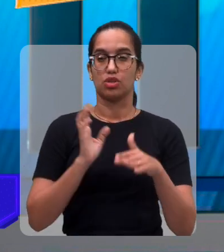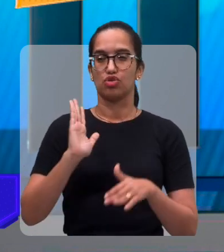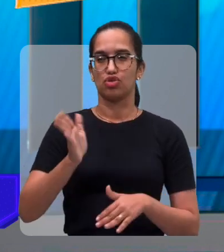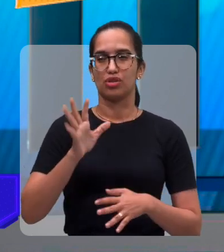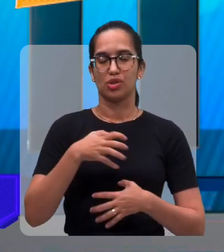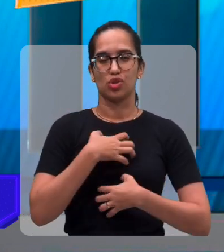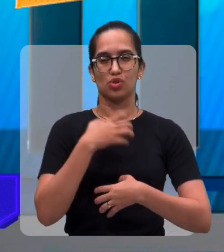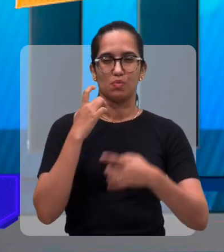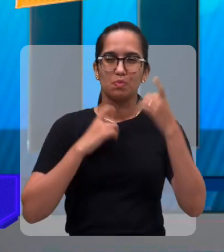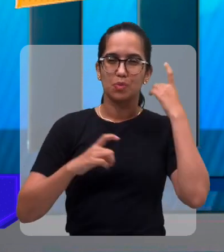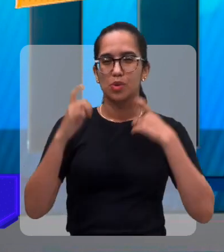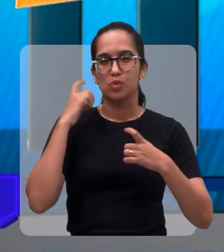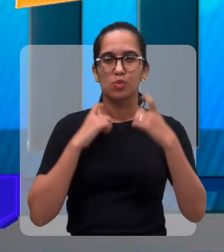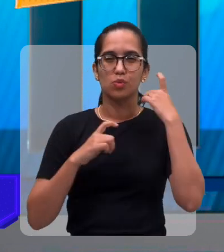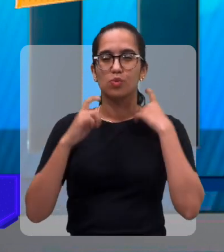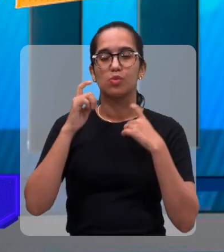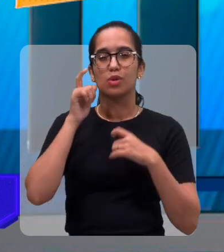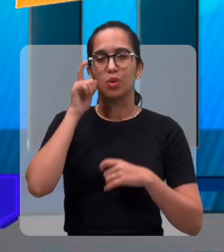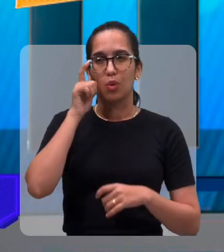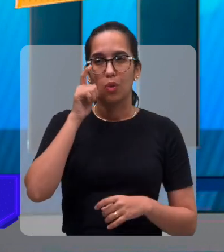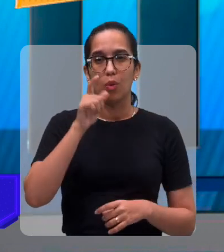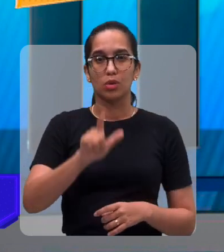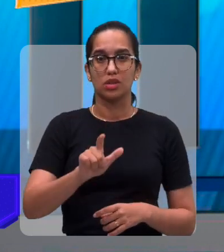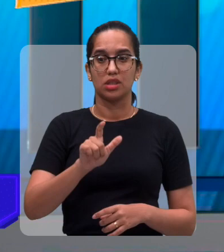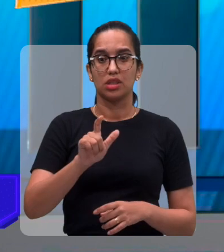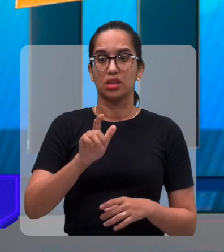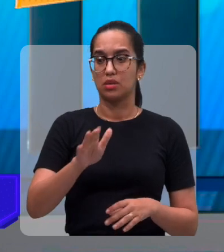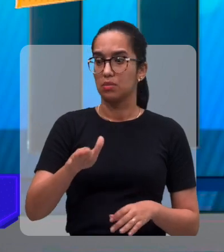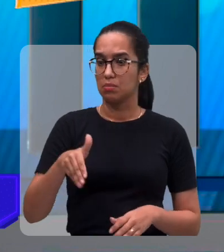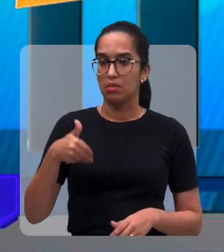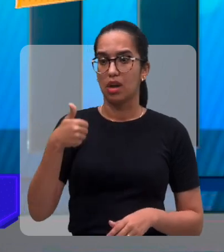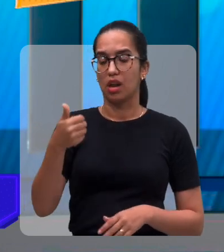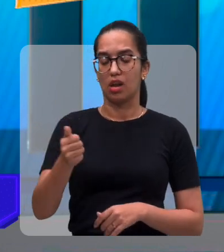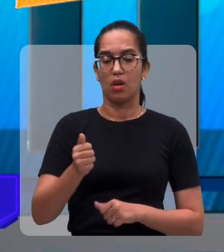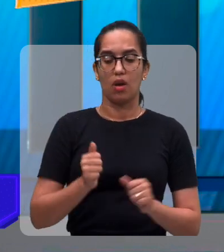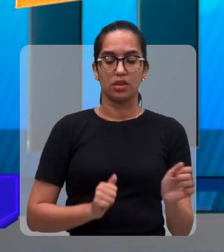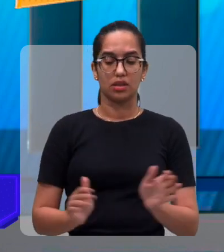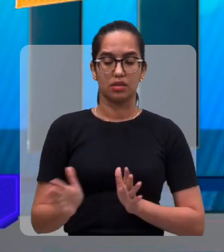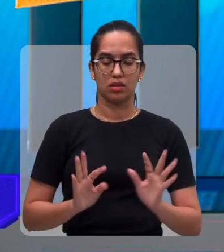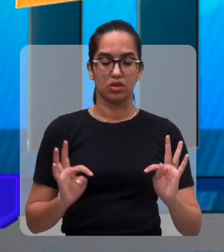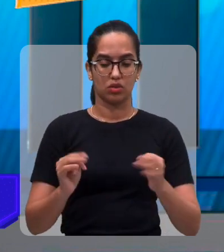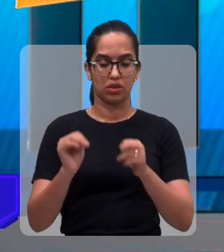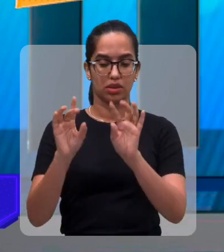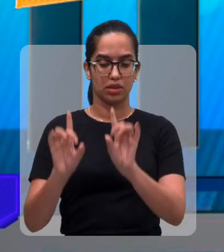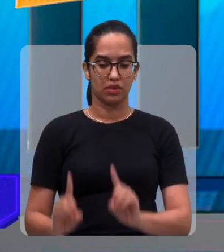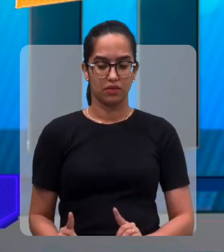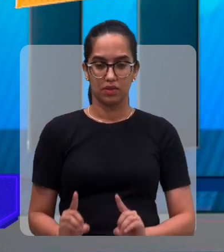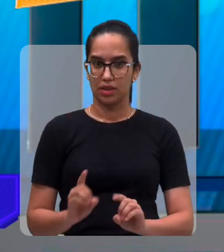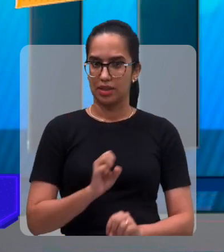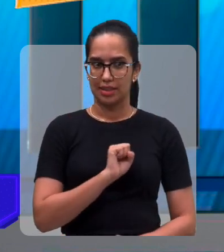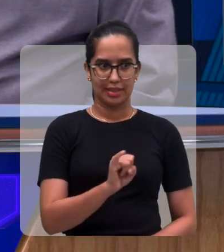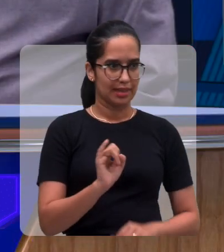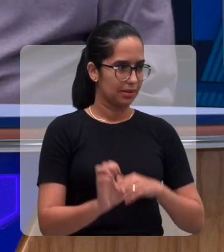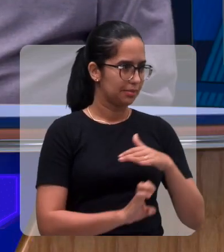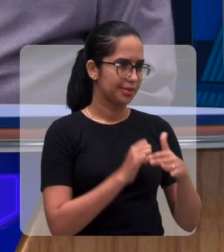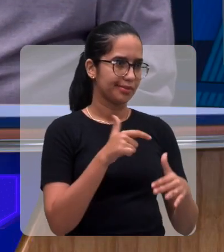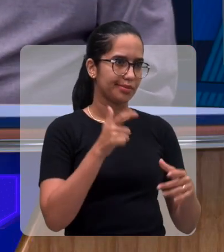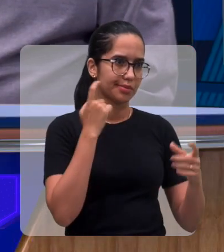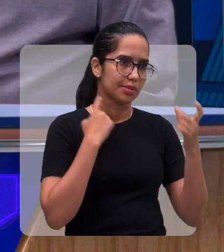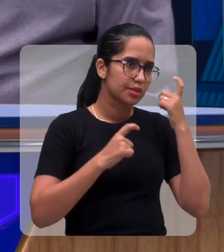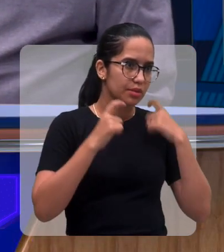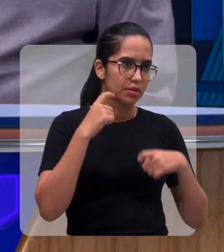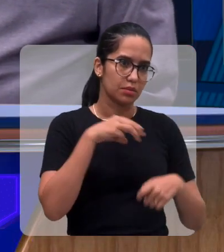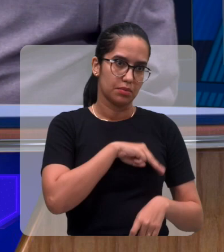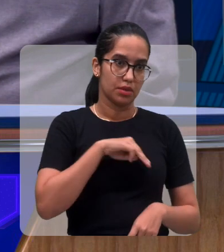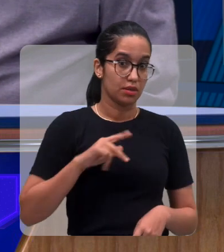preocupado em ter o mínimo de acesso para as pessoas com deficiência. Então, se as empresas não tiverem essa preocupação, o